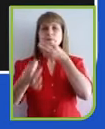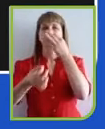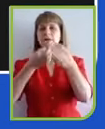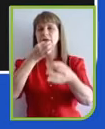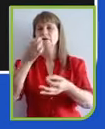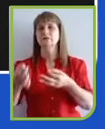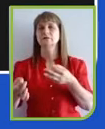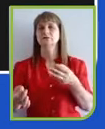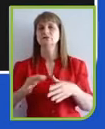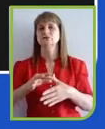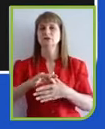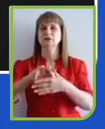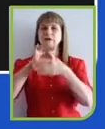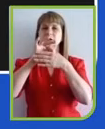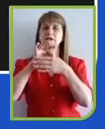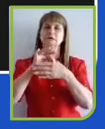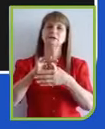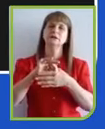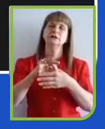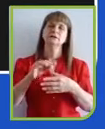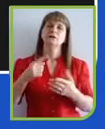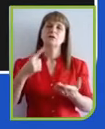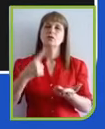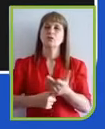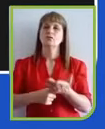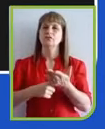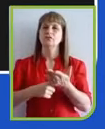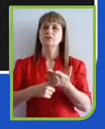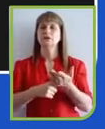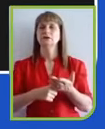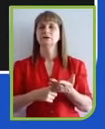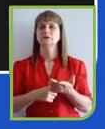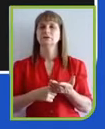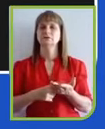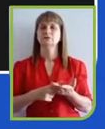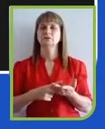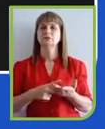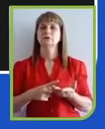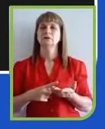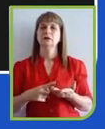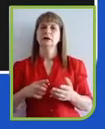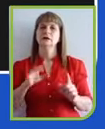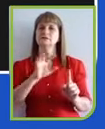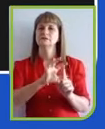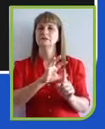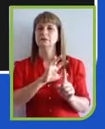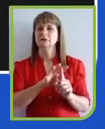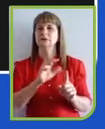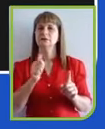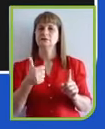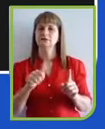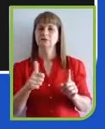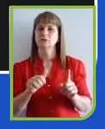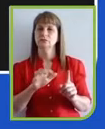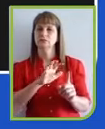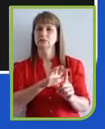confirmando as tendências. Então, esse material vai ficar à disposição de quem quiser consultá-lo